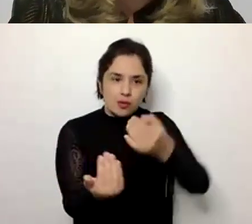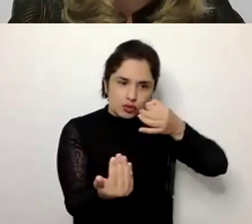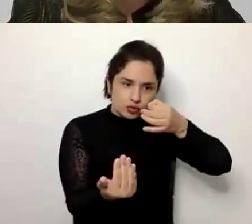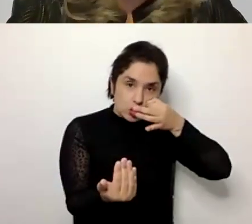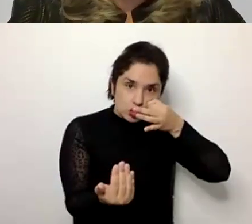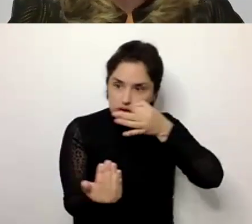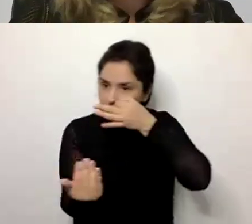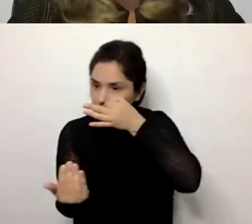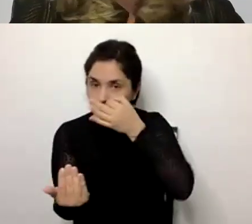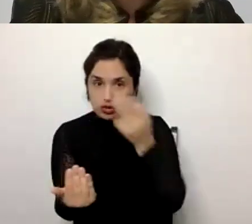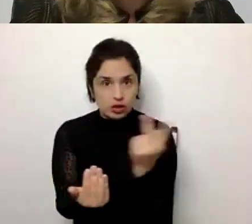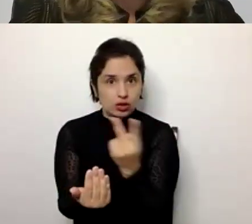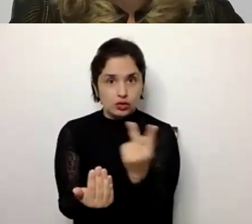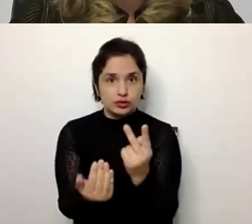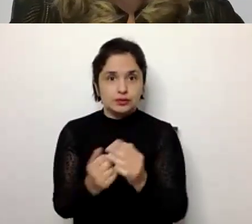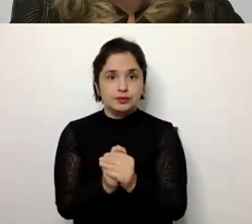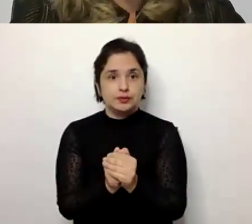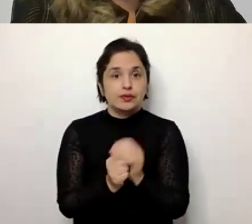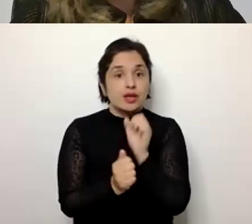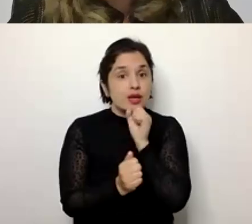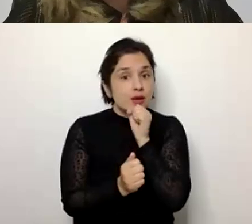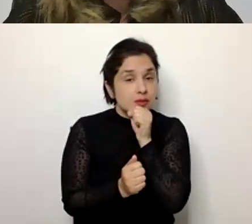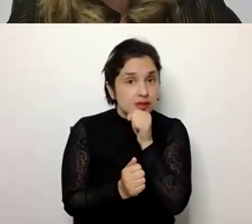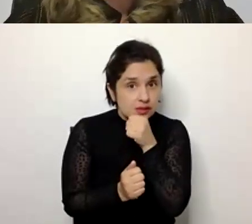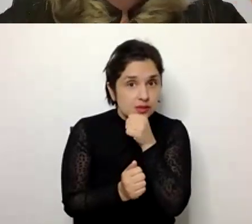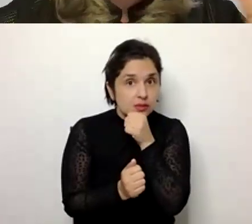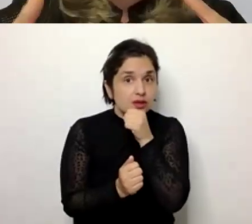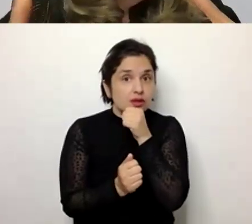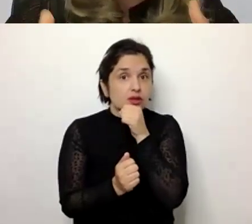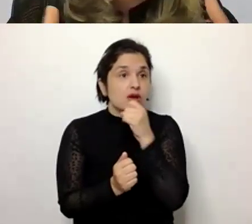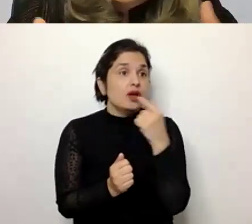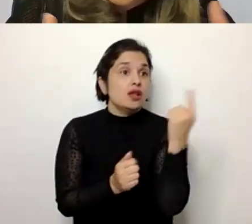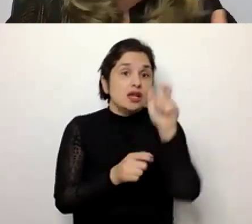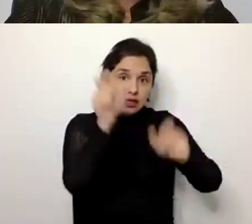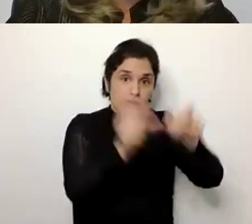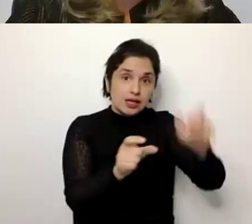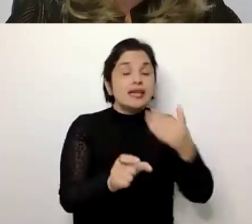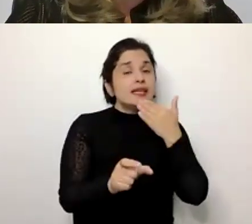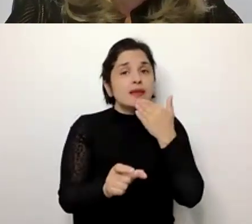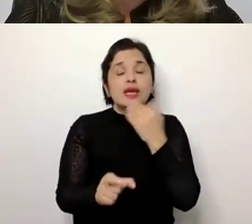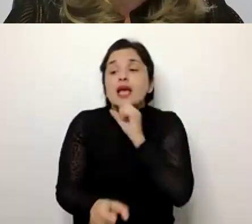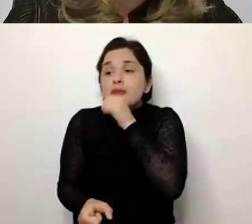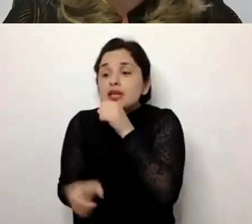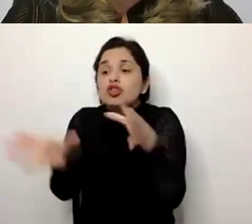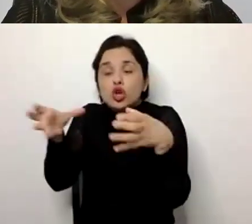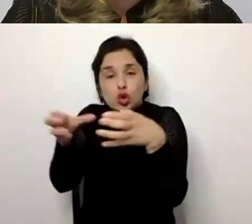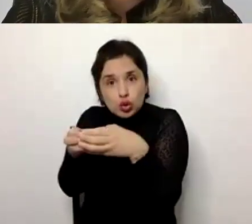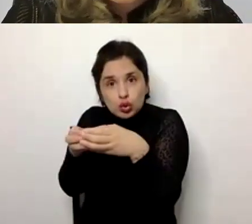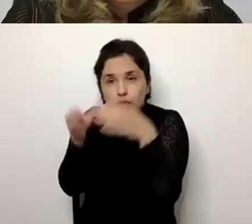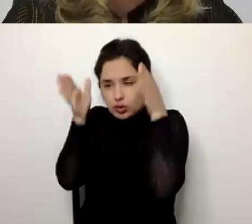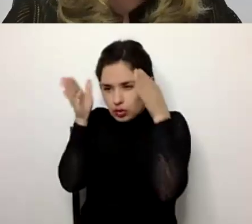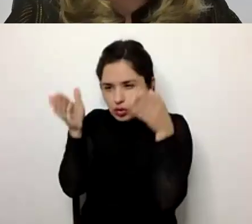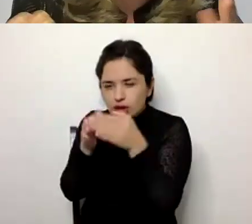entender melhor o envelhecimento da população em geral e dos grupos de uma forma mais